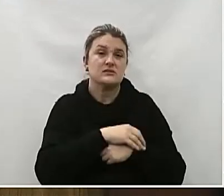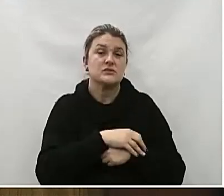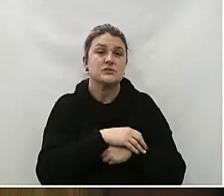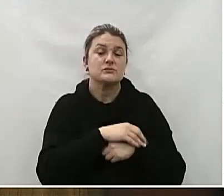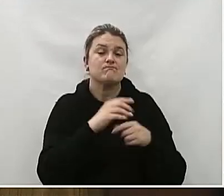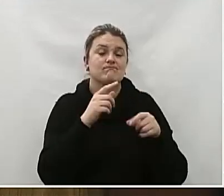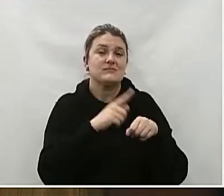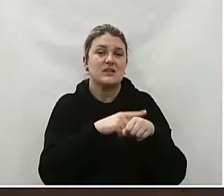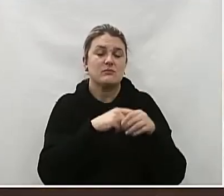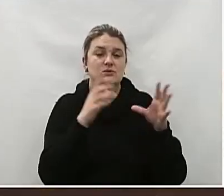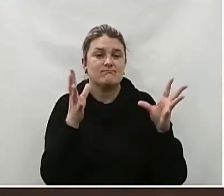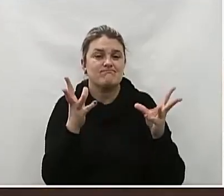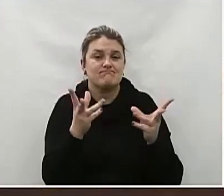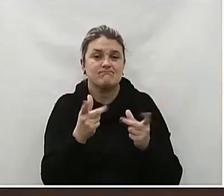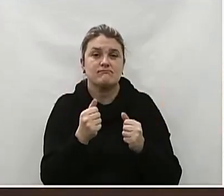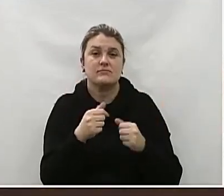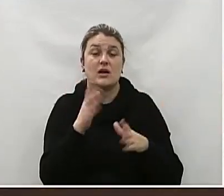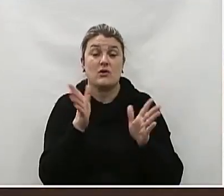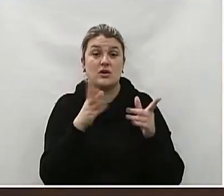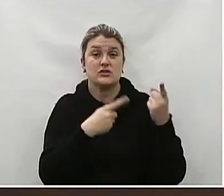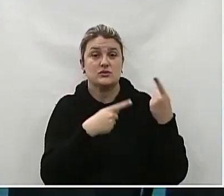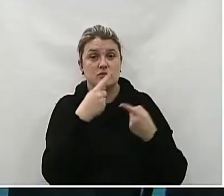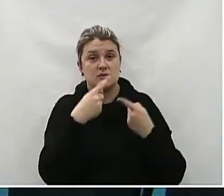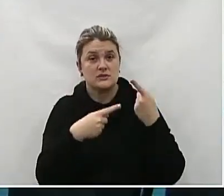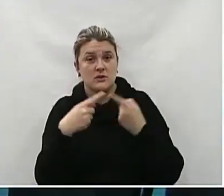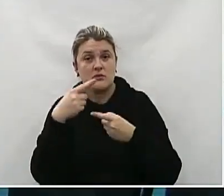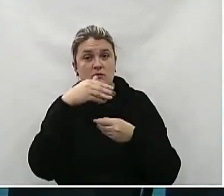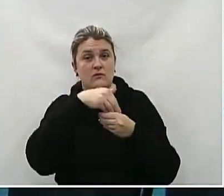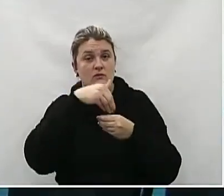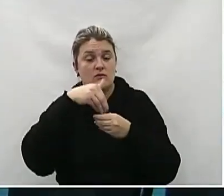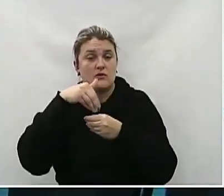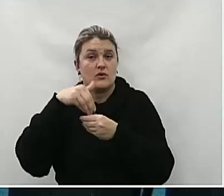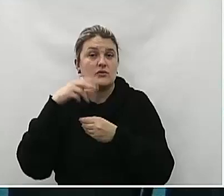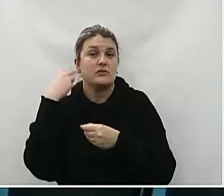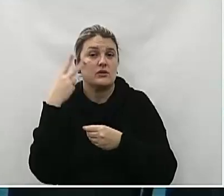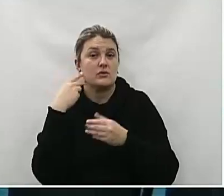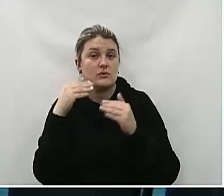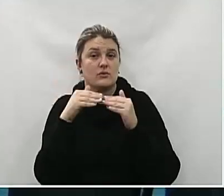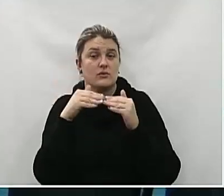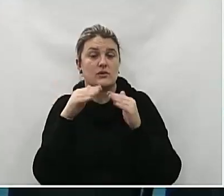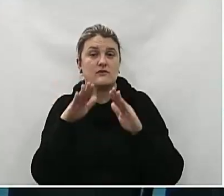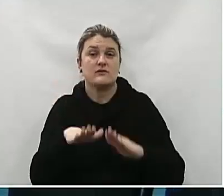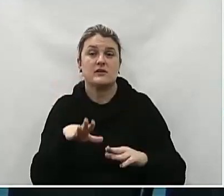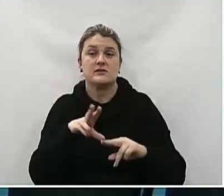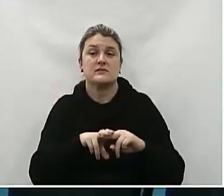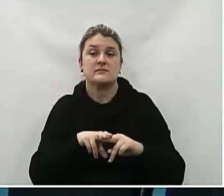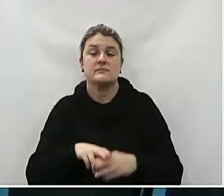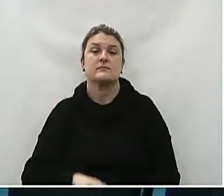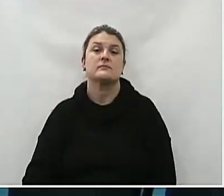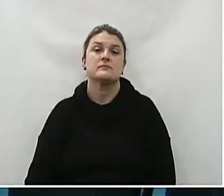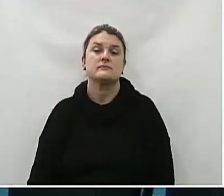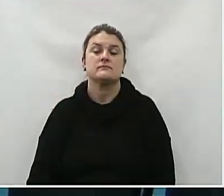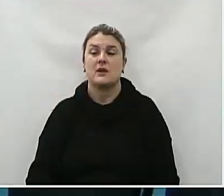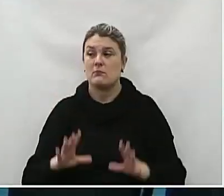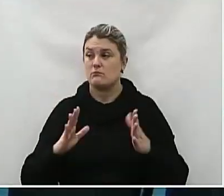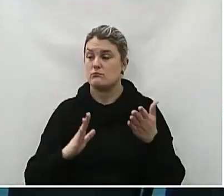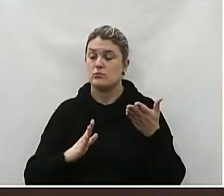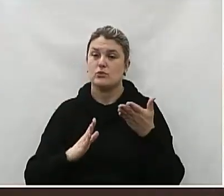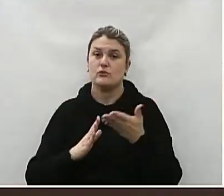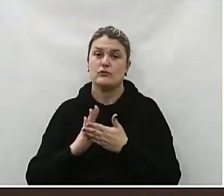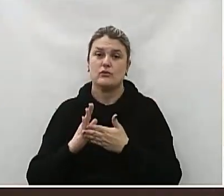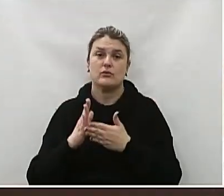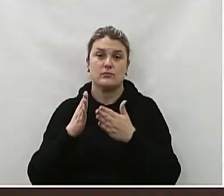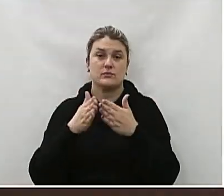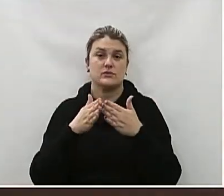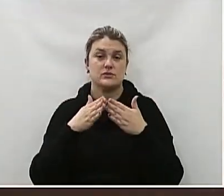momento Delicado Em discussão Em votação Senhores vereadores Que aprovam Permaneçam como estão Está aprovado